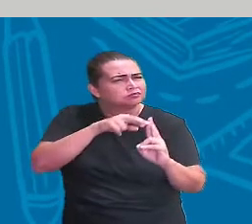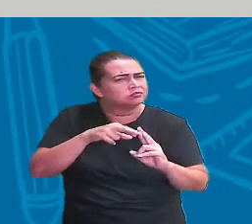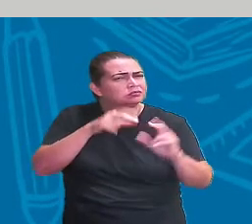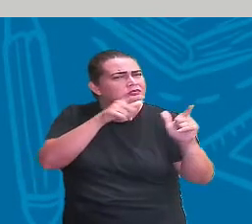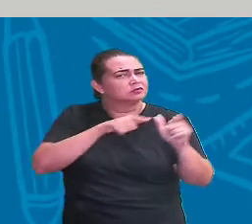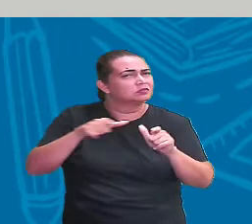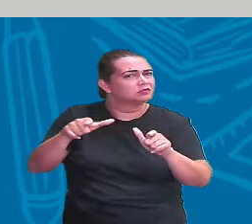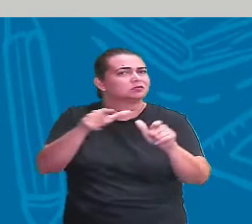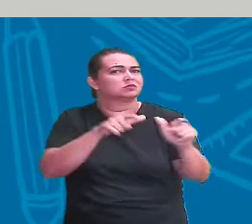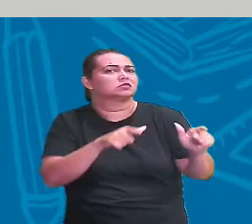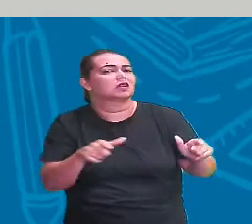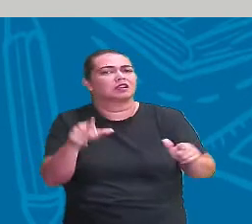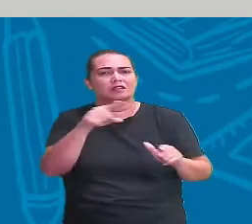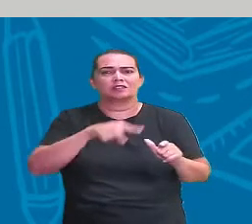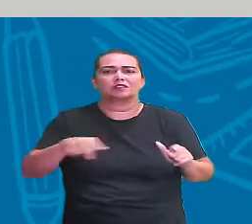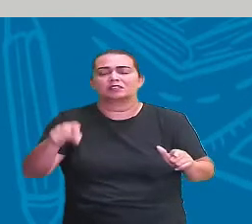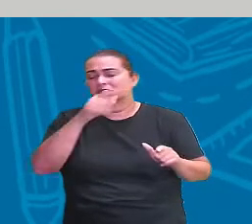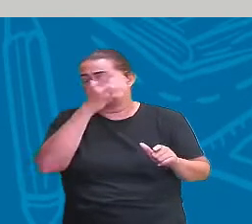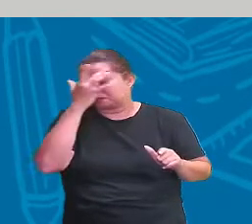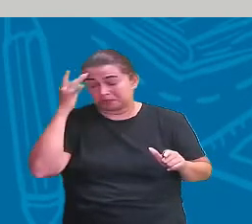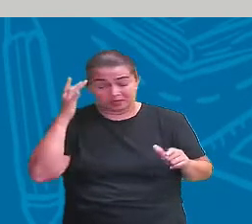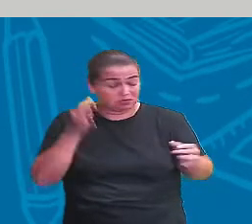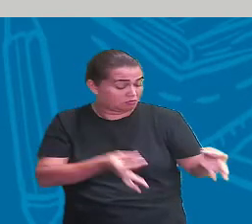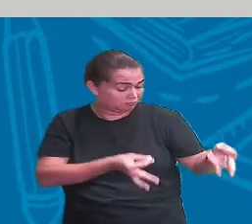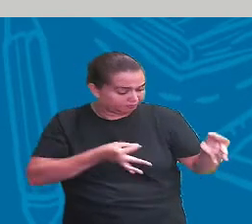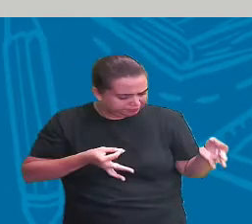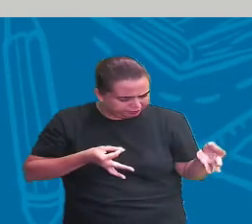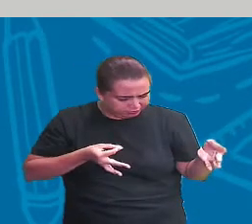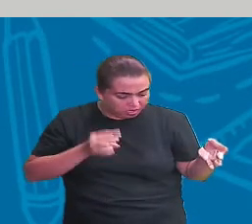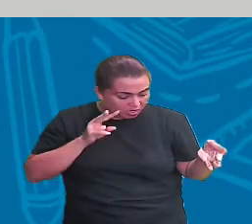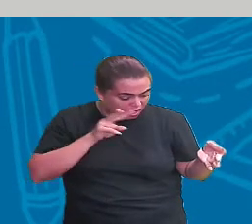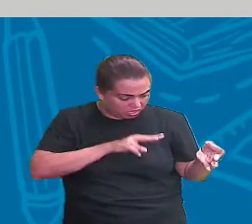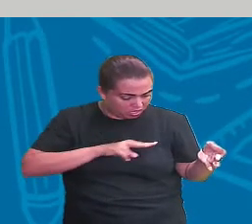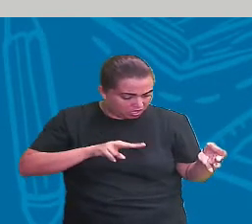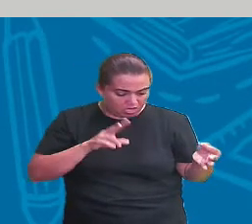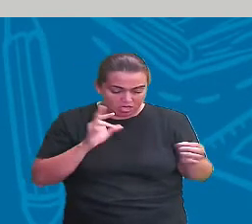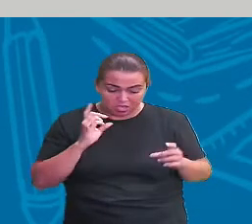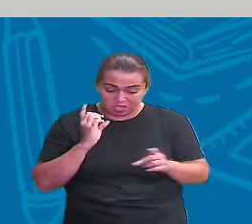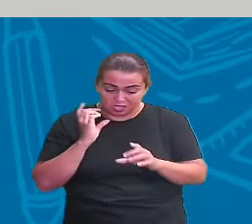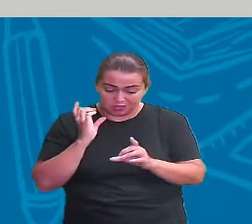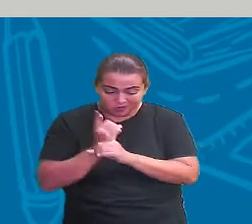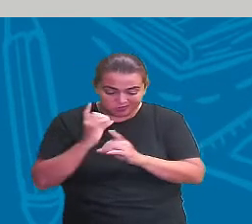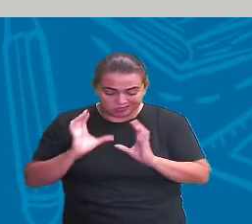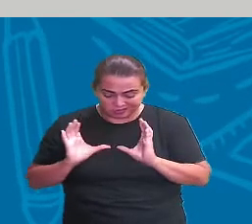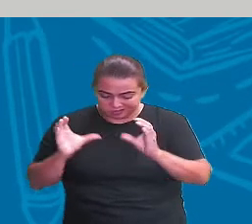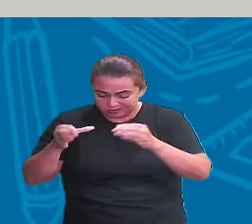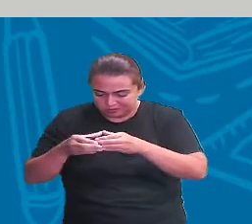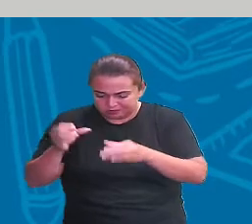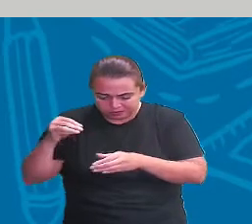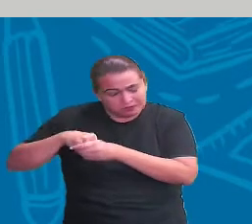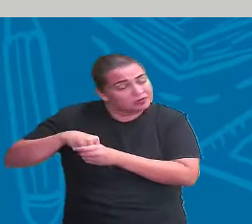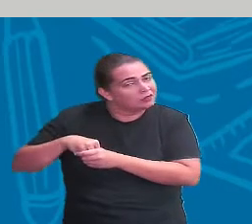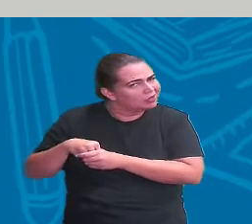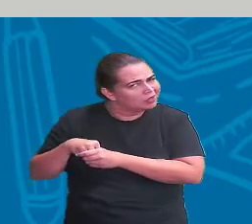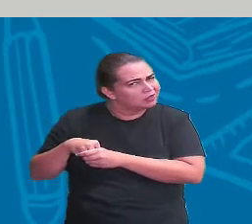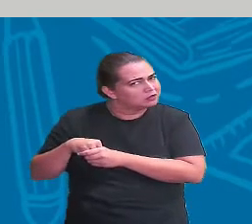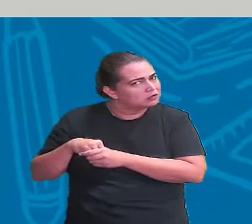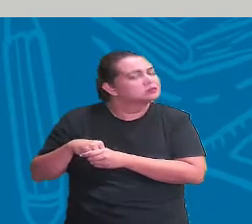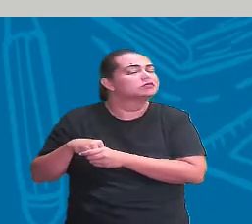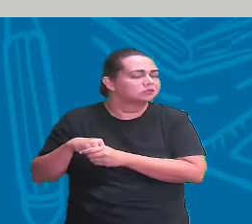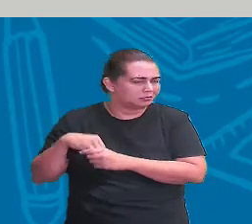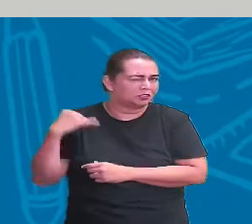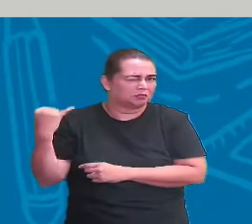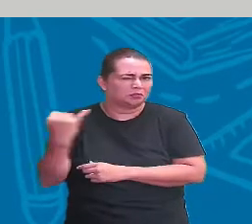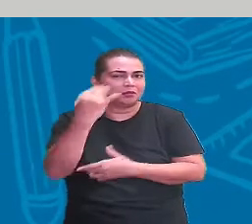comunidade? Para quem pegar ele, saber se localizar dentro da sua comunidade? É interessante isso. Então, os